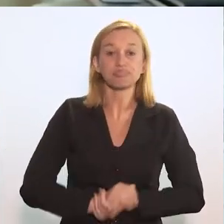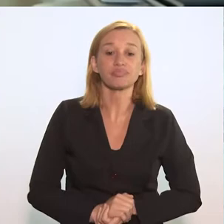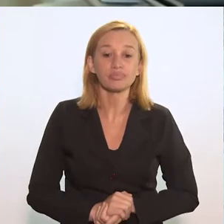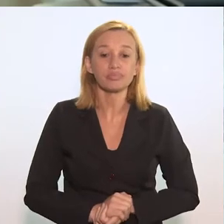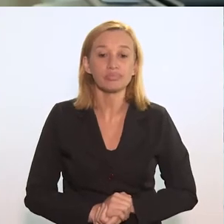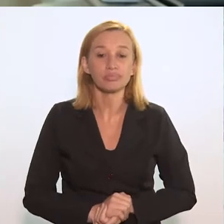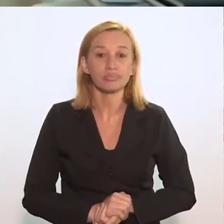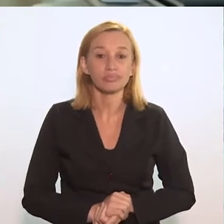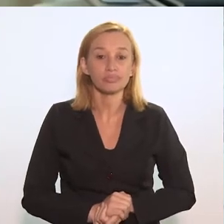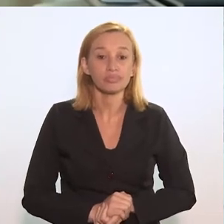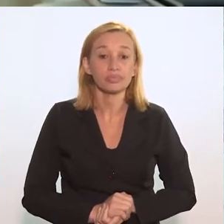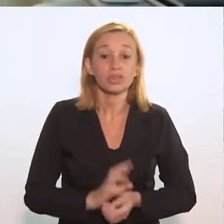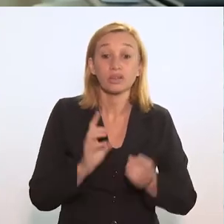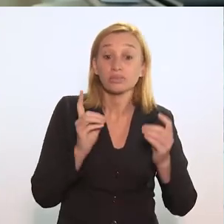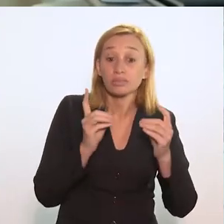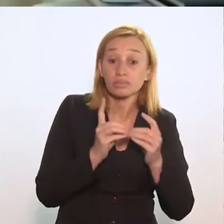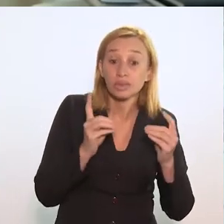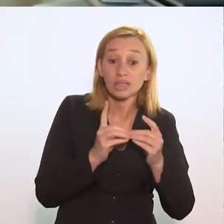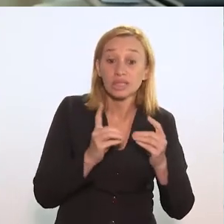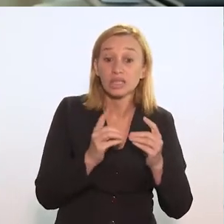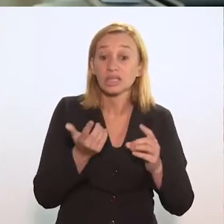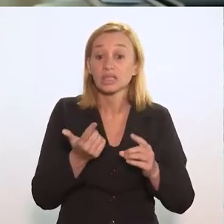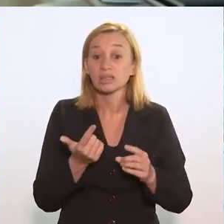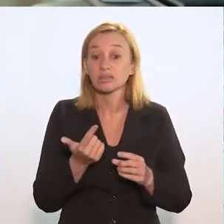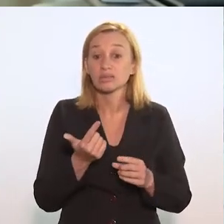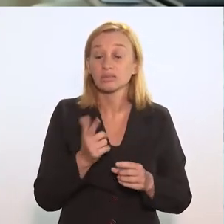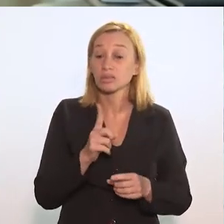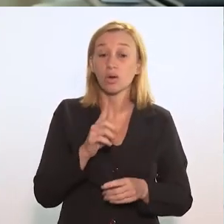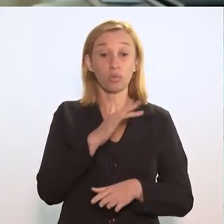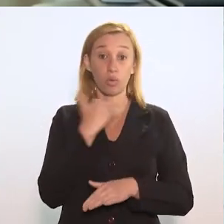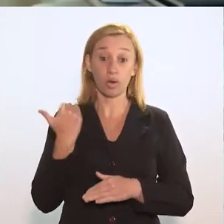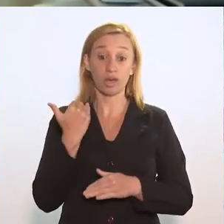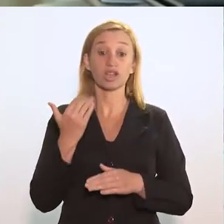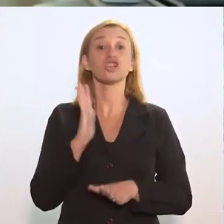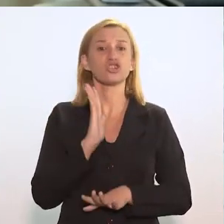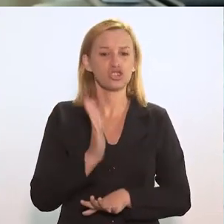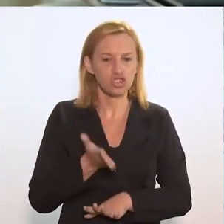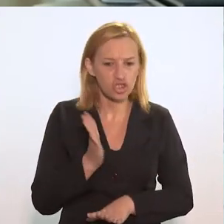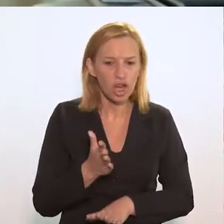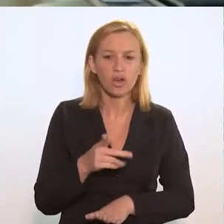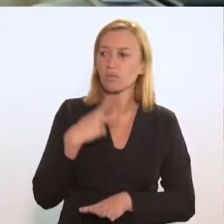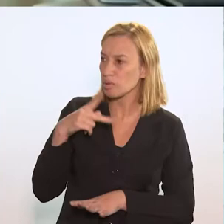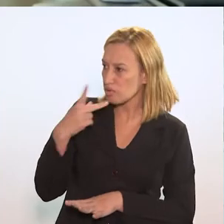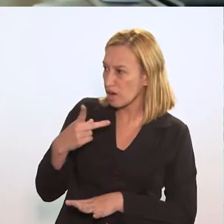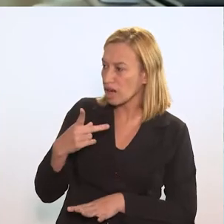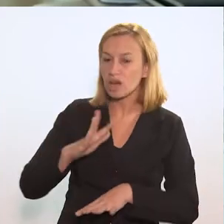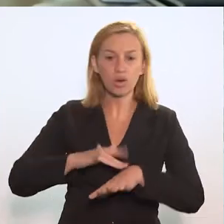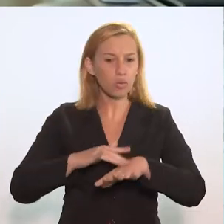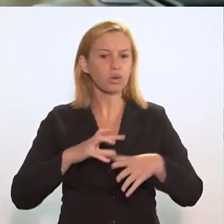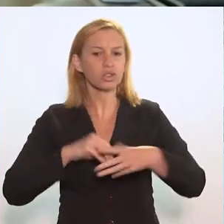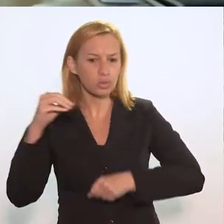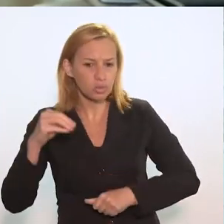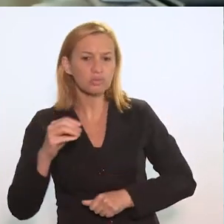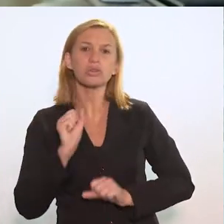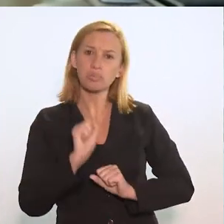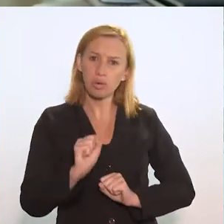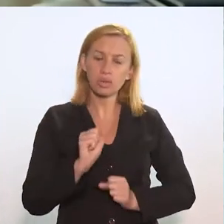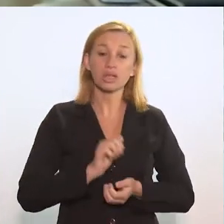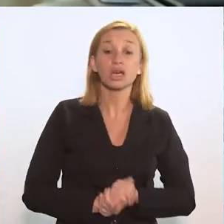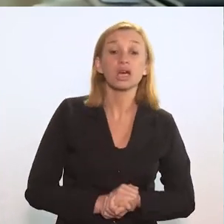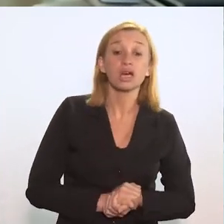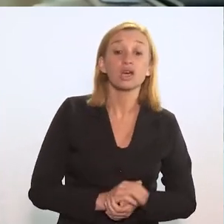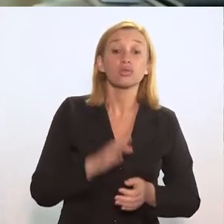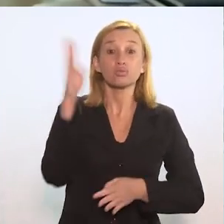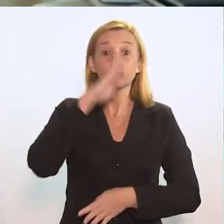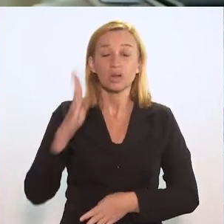São 4.500 mortes de pacientes que não deveriam estar morrendo, já que, como eu falei, é uma doença perfeitamente